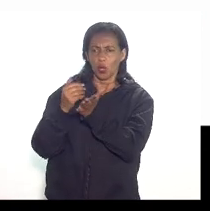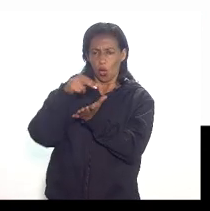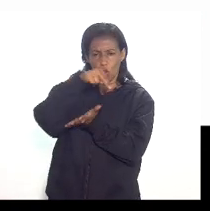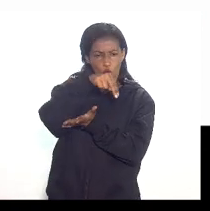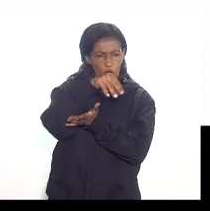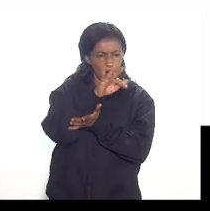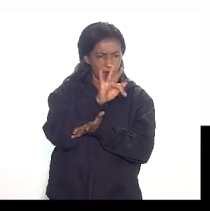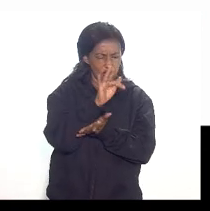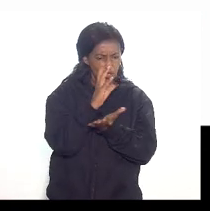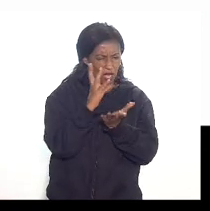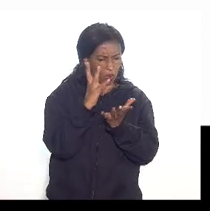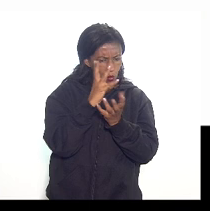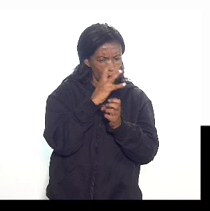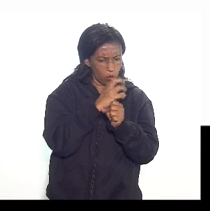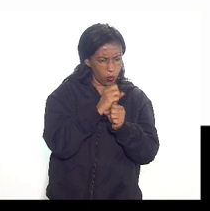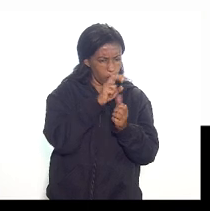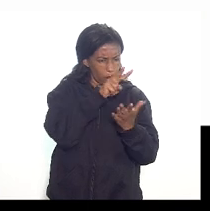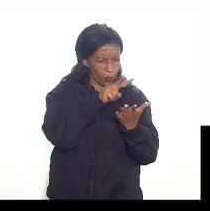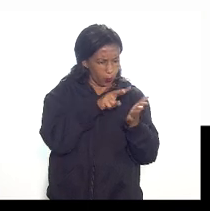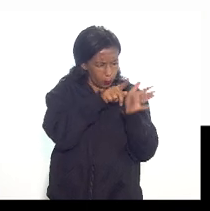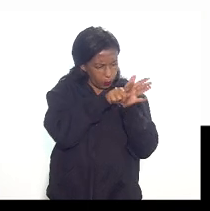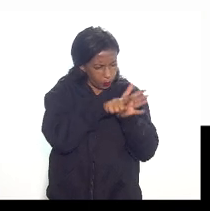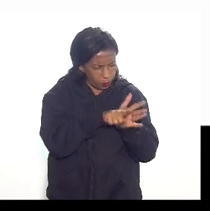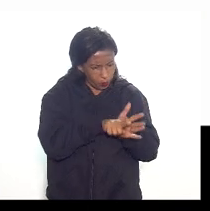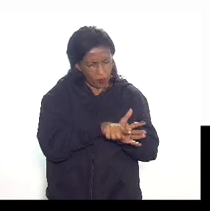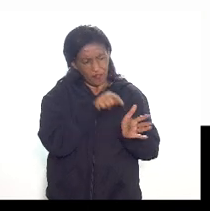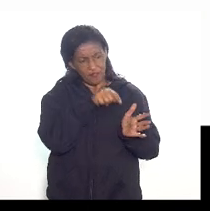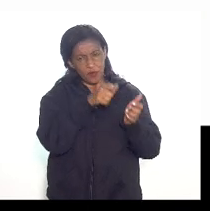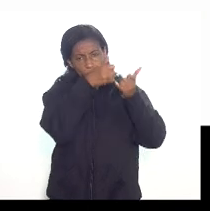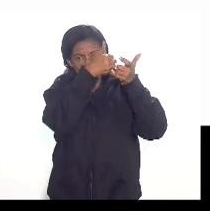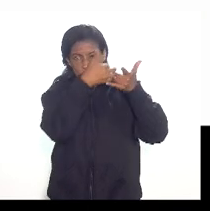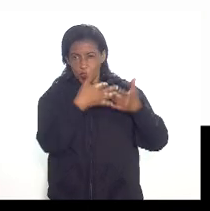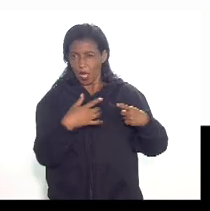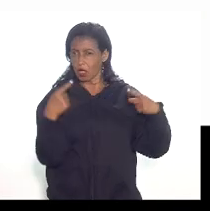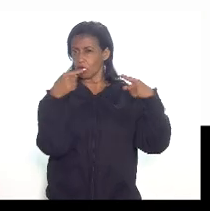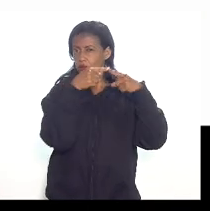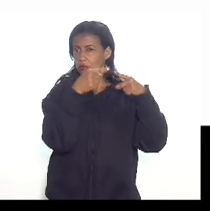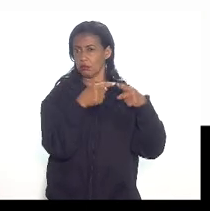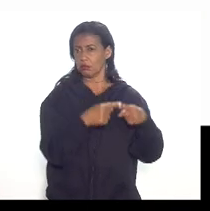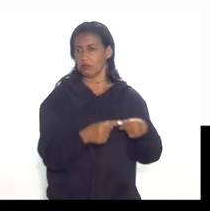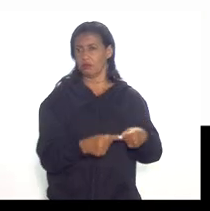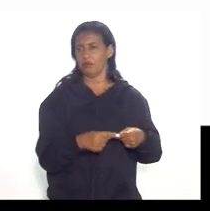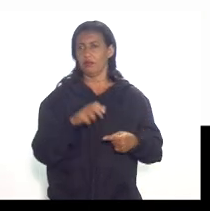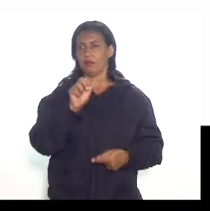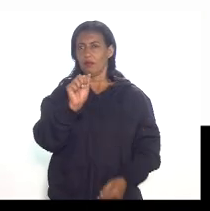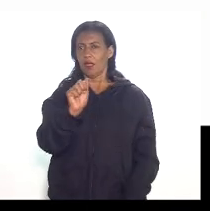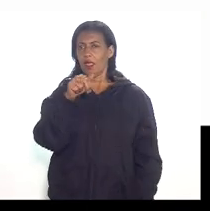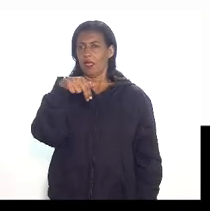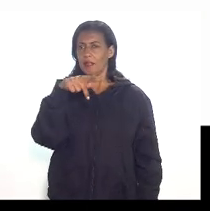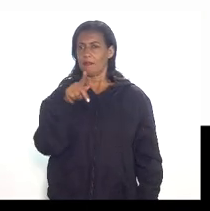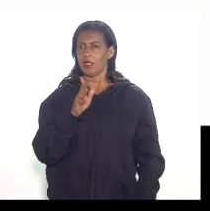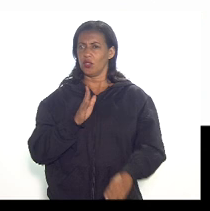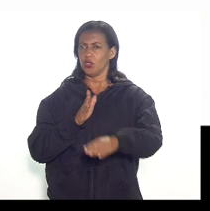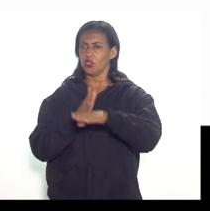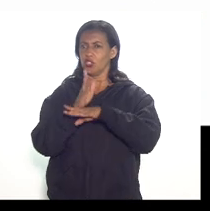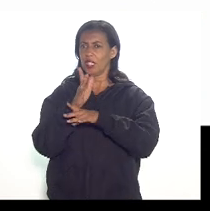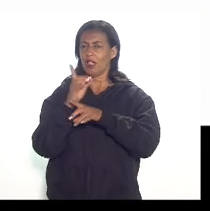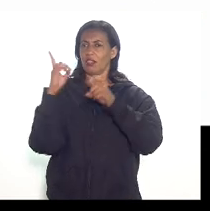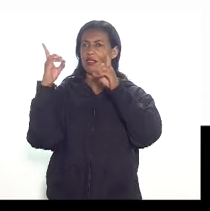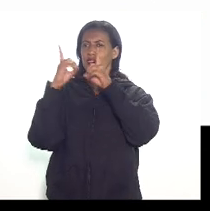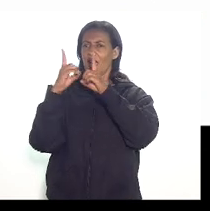fiscal ou de um contrato e verificou se houve dedução do gasto correspondente a ANP possui acesso direto aos dados